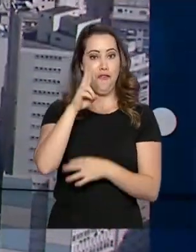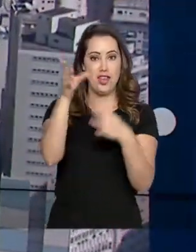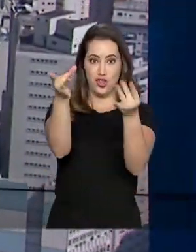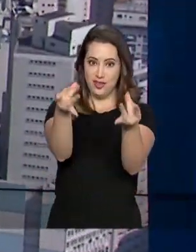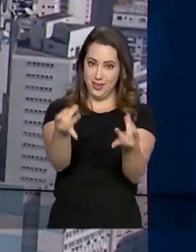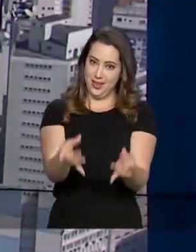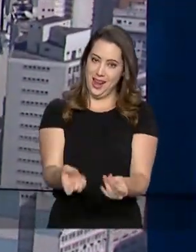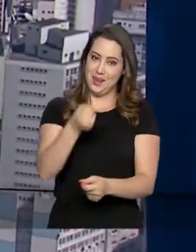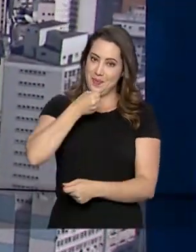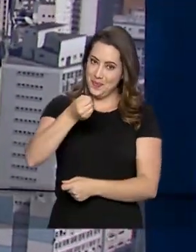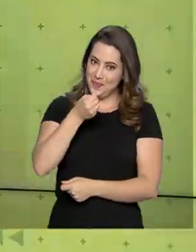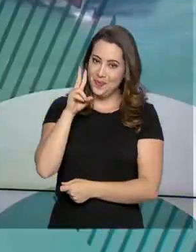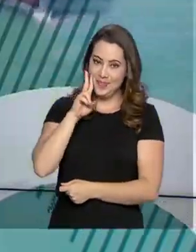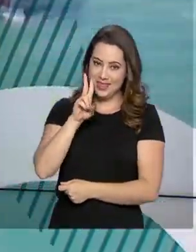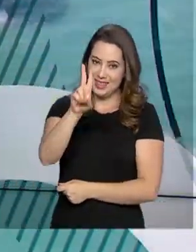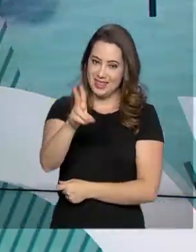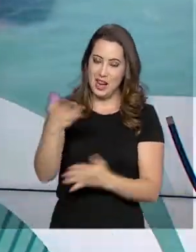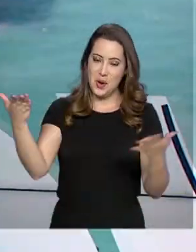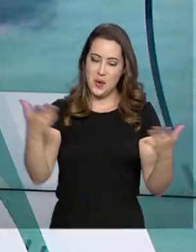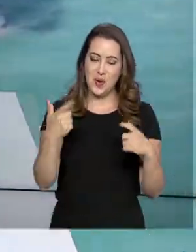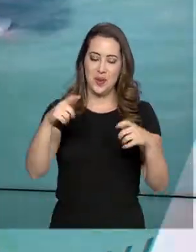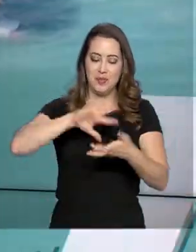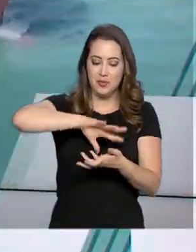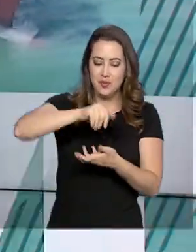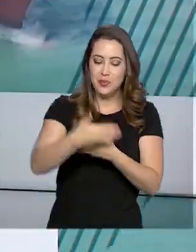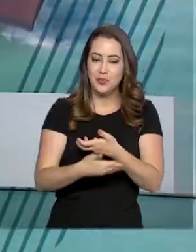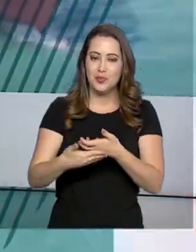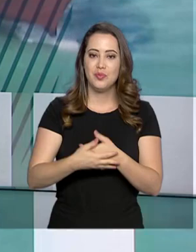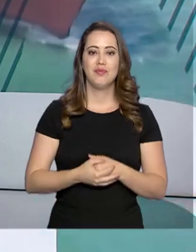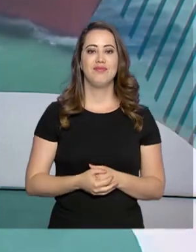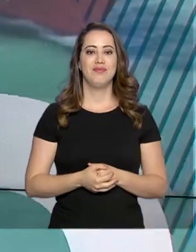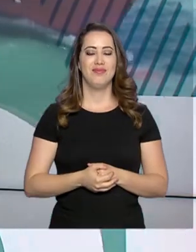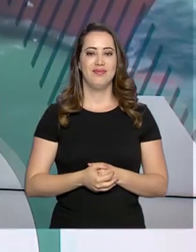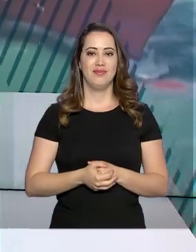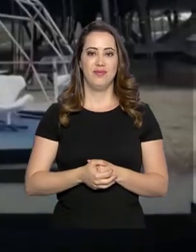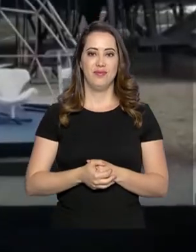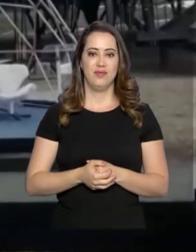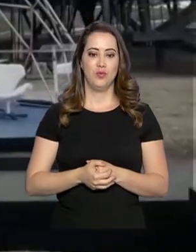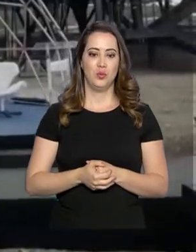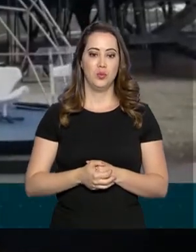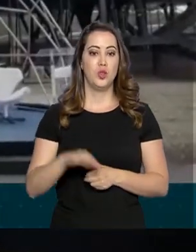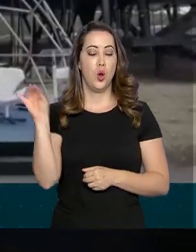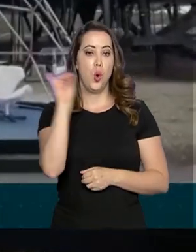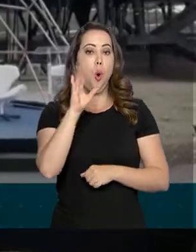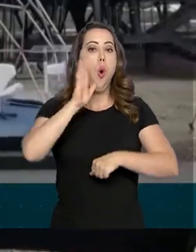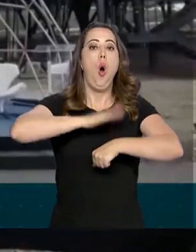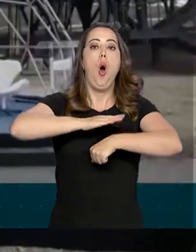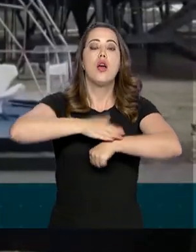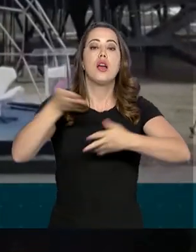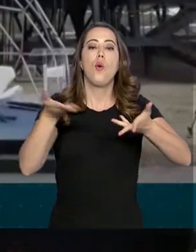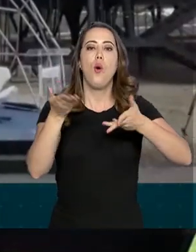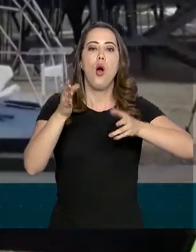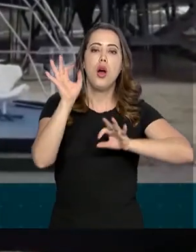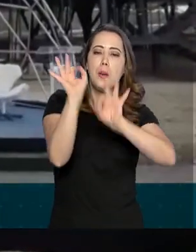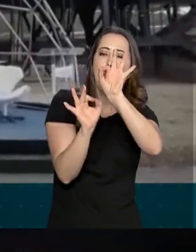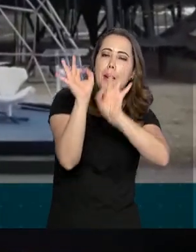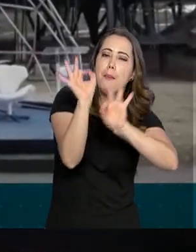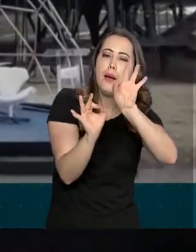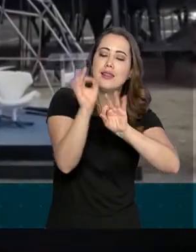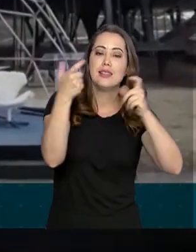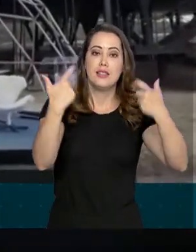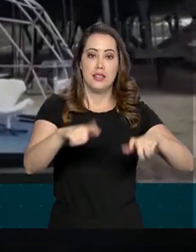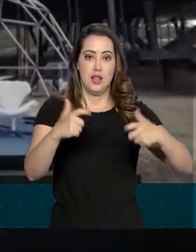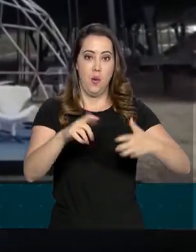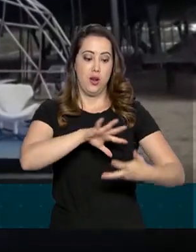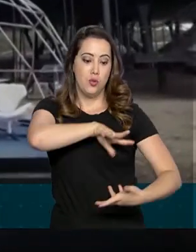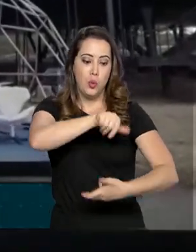preparativos para a cerimônia direto do continente gelado. Olá, é hora de ensaio geral aqui na ilha de Rei Jorge,